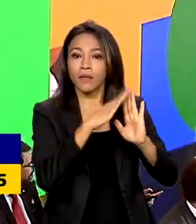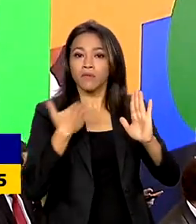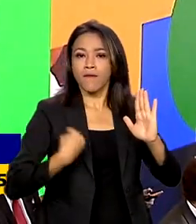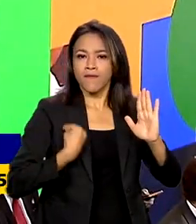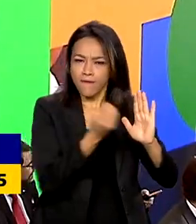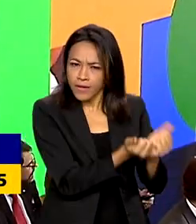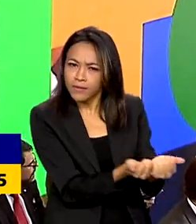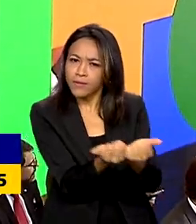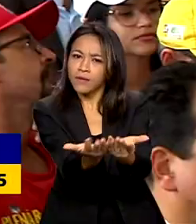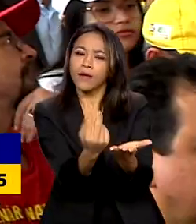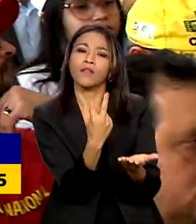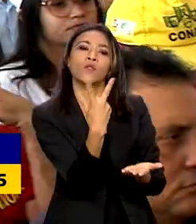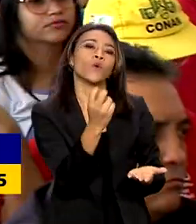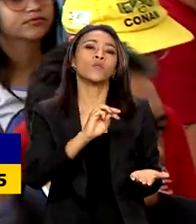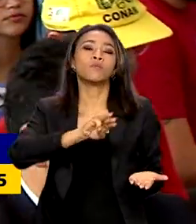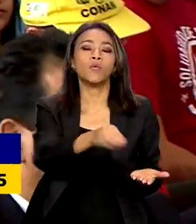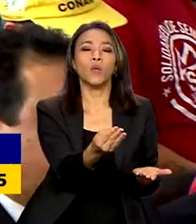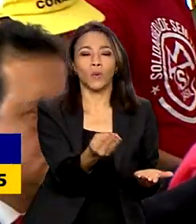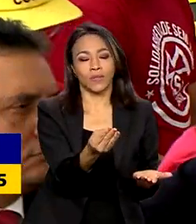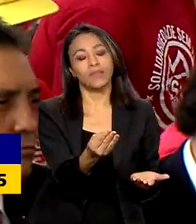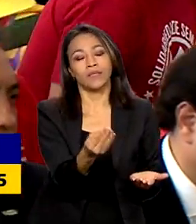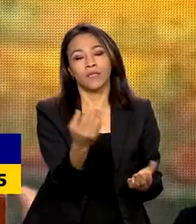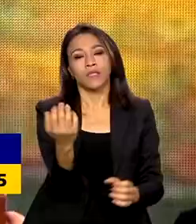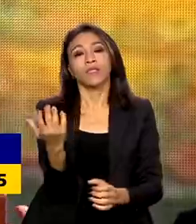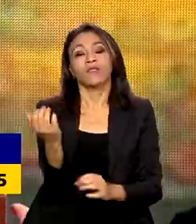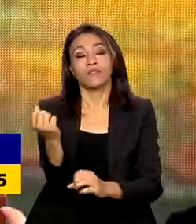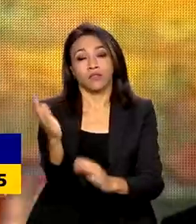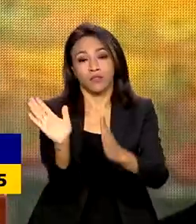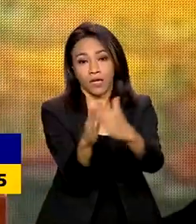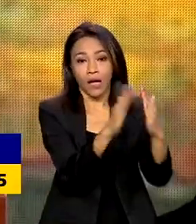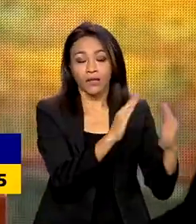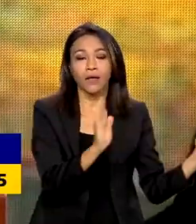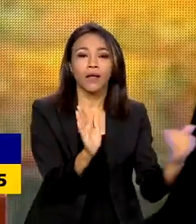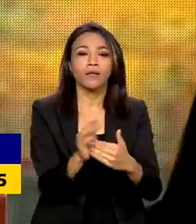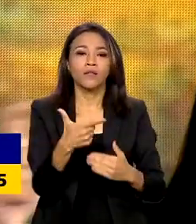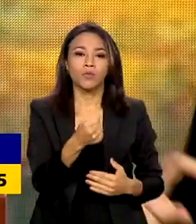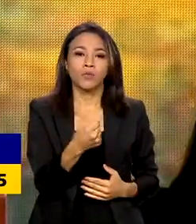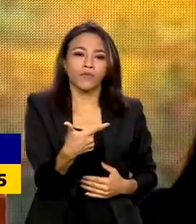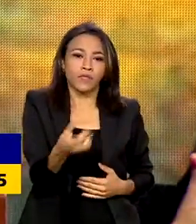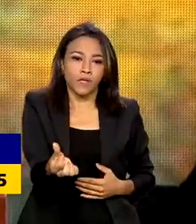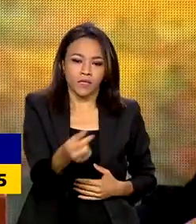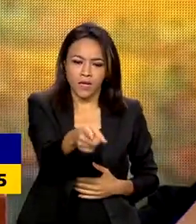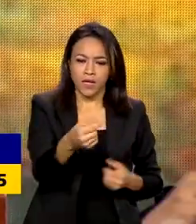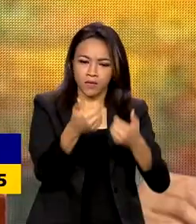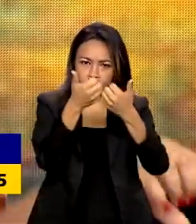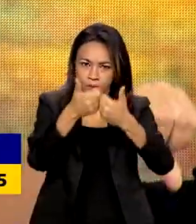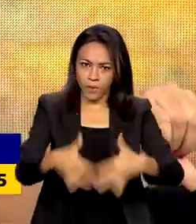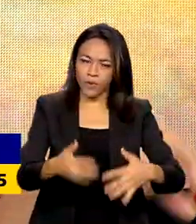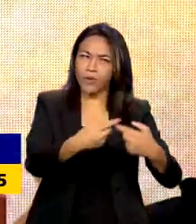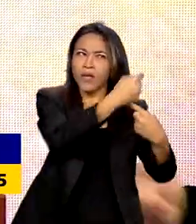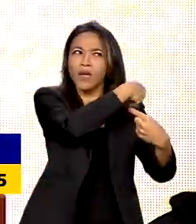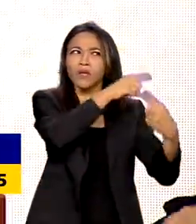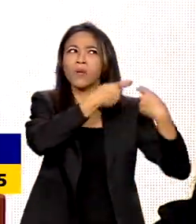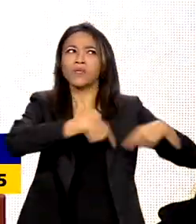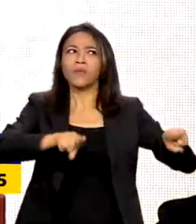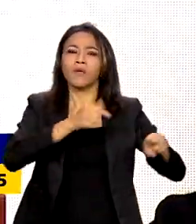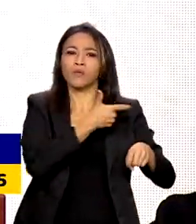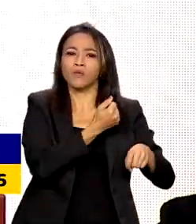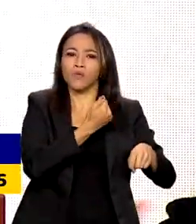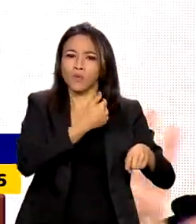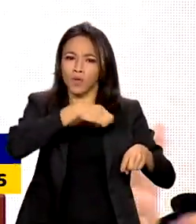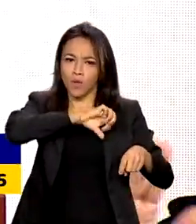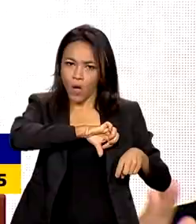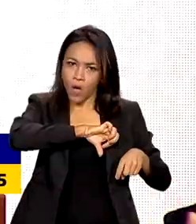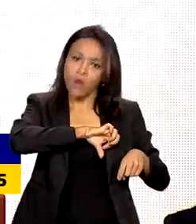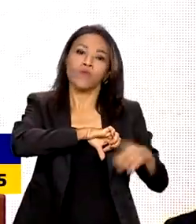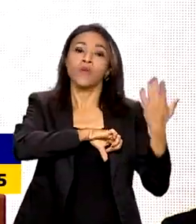milhões de habitações até 2026. Desde o seu lançamento em 2009, também pelo presidente Lula, o Minha